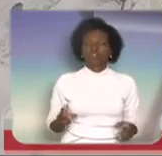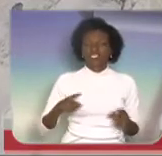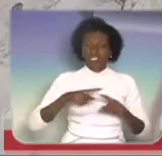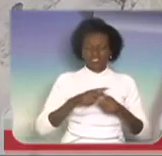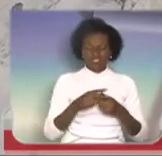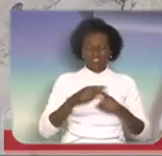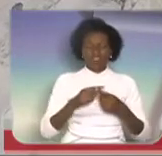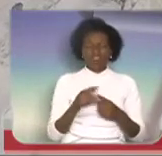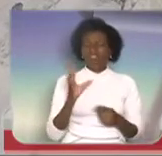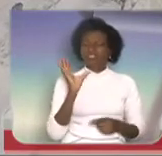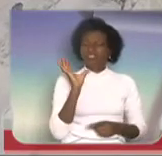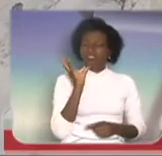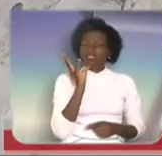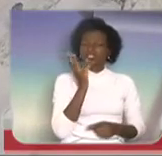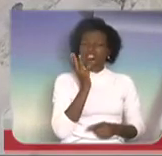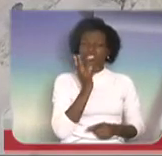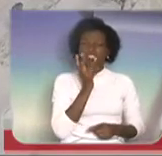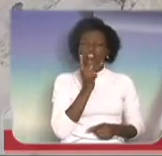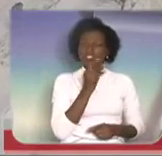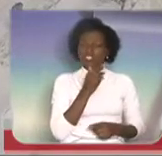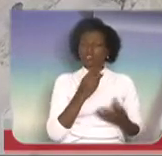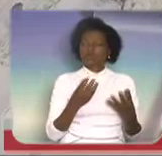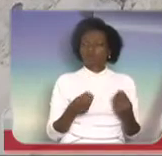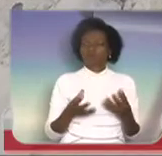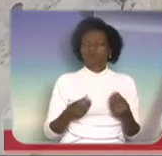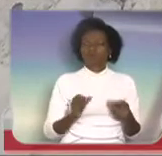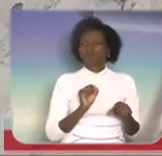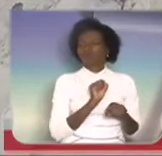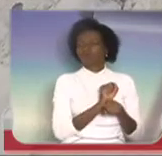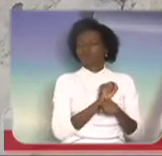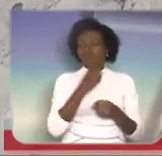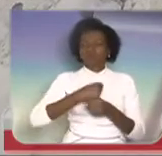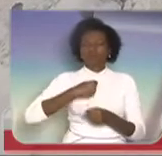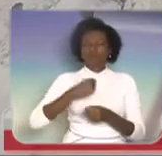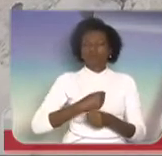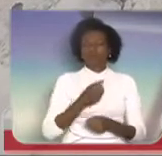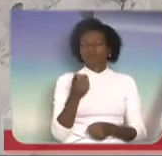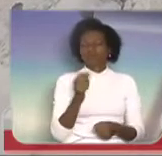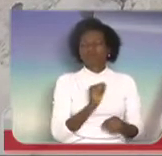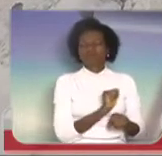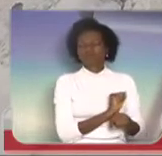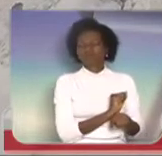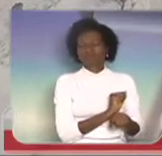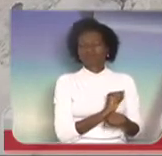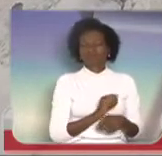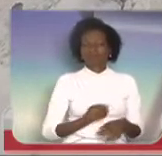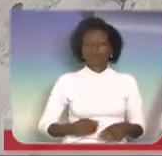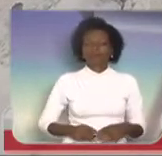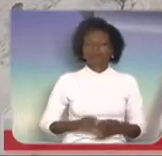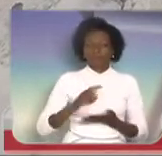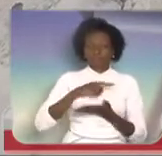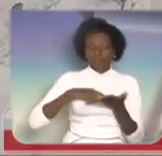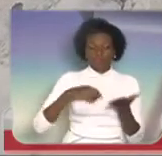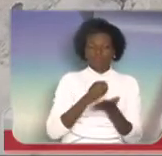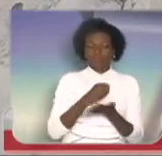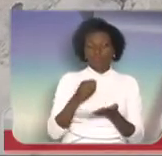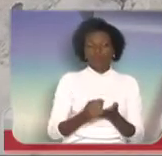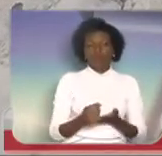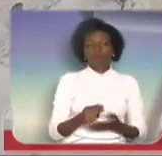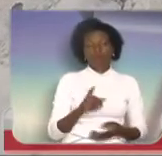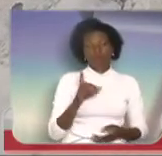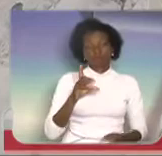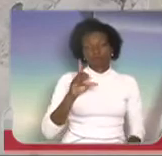bem parada a construção lá. Então, nós vamos aqui fazer uma documentação junto ao nosso gabinete,